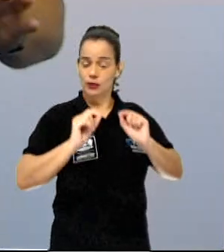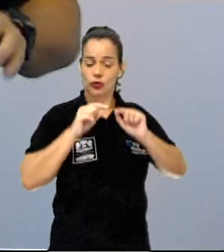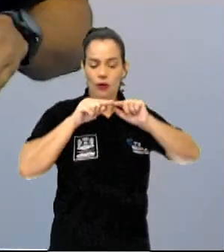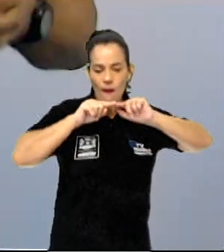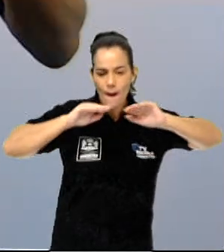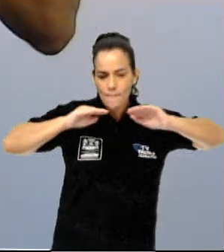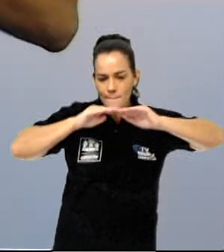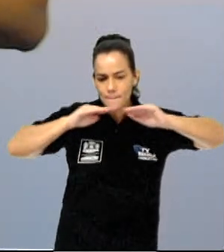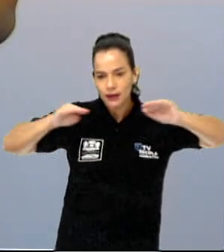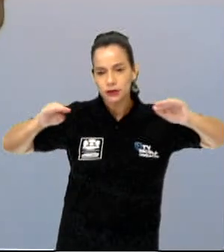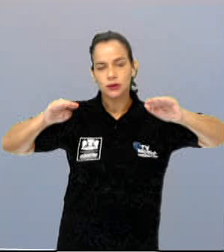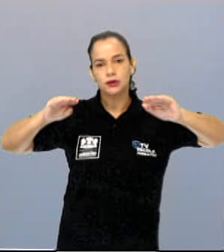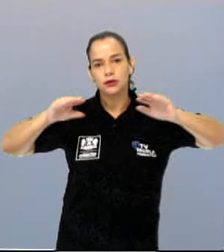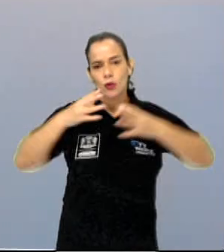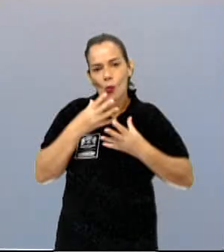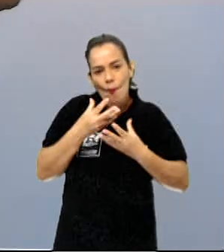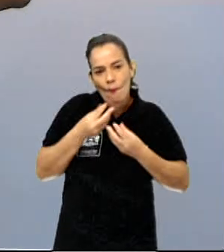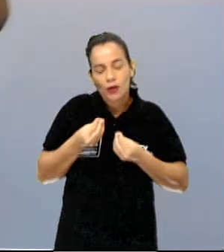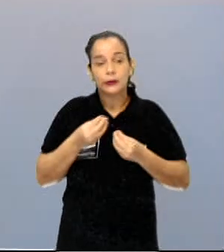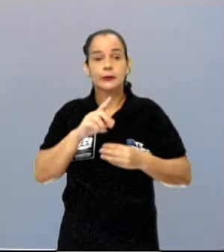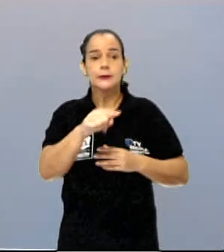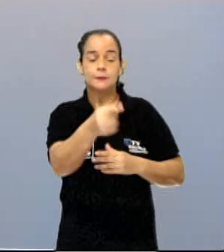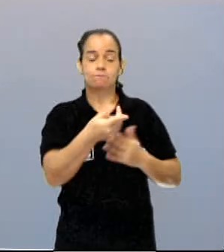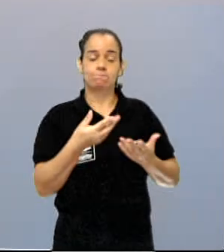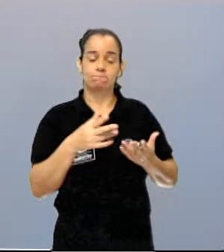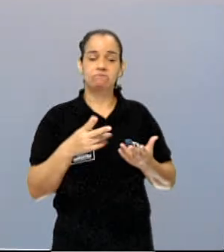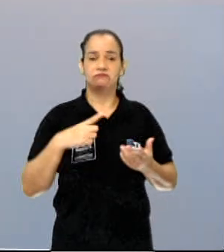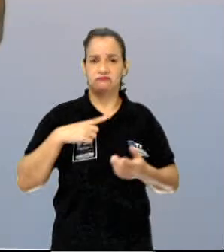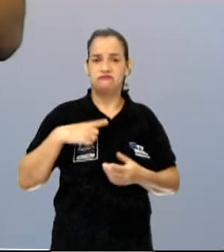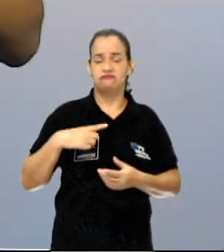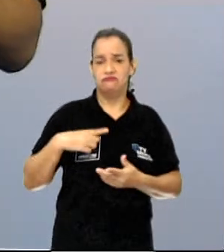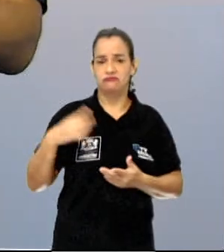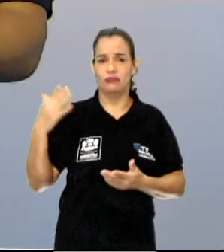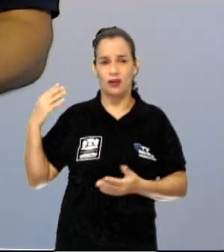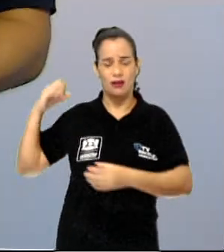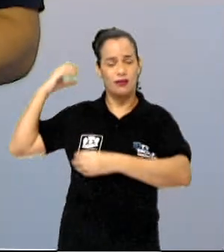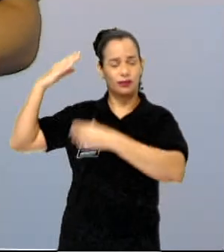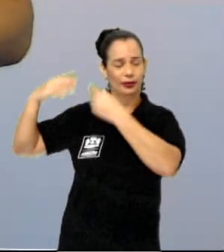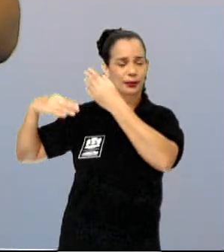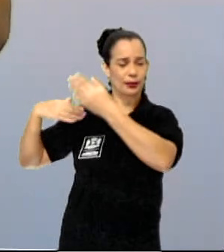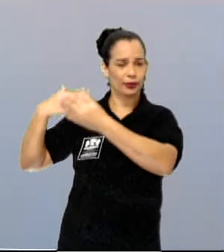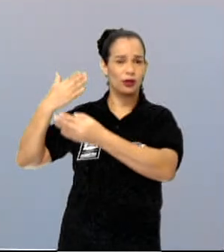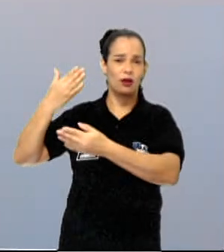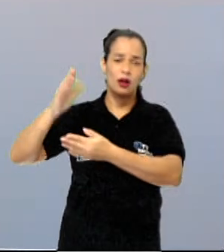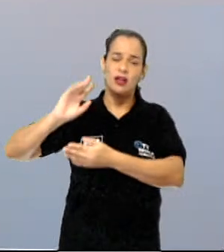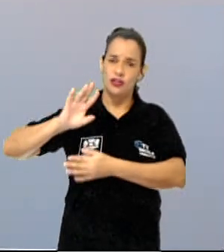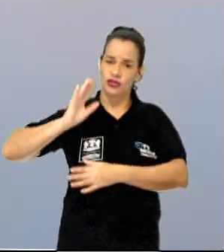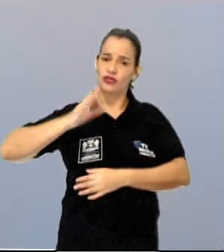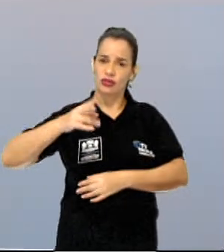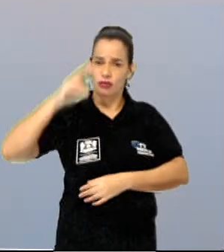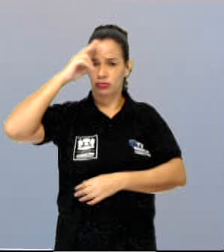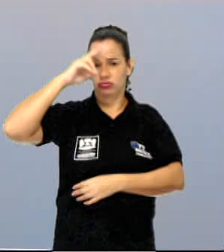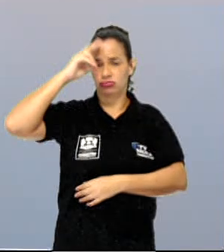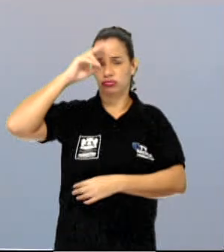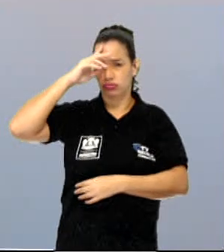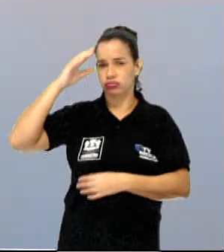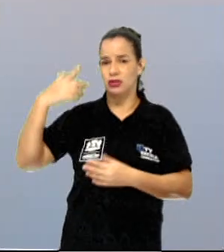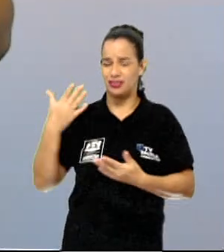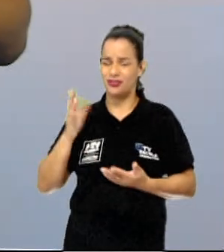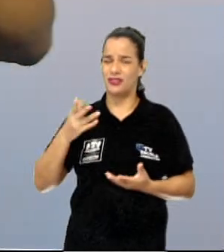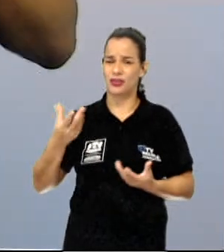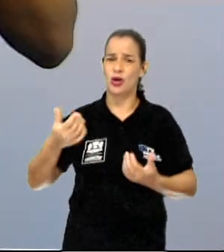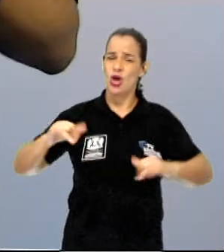certo? O Pantanal que nos últimos anos veio sofrendo muito com a questão das queimadas. Mas esse assunto sobre questões